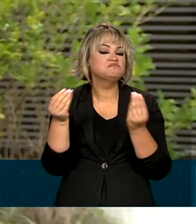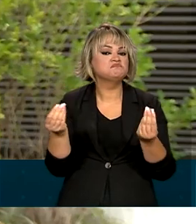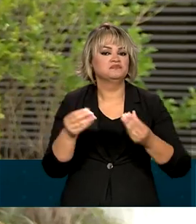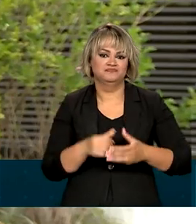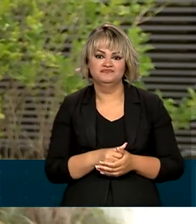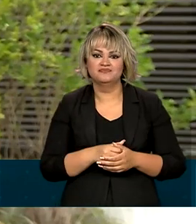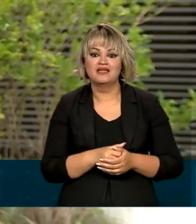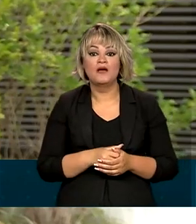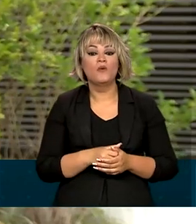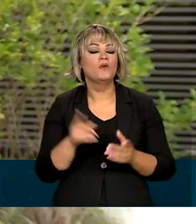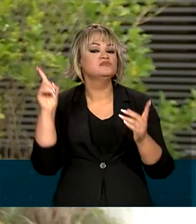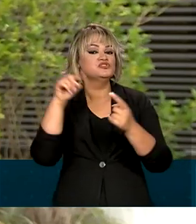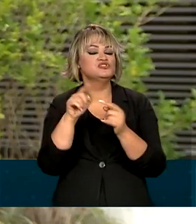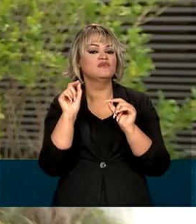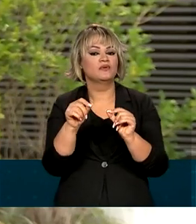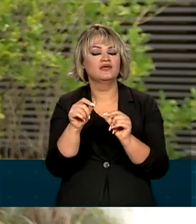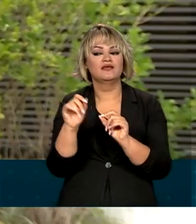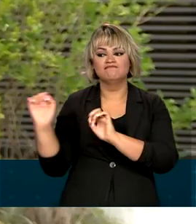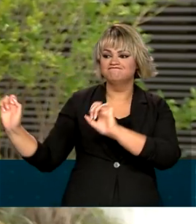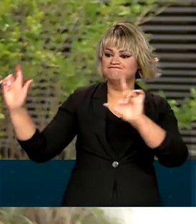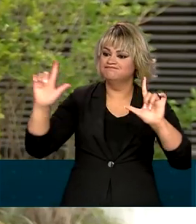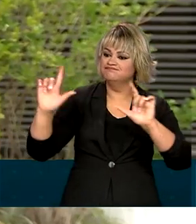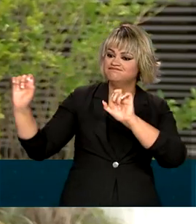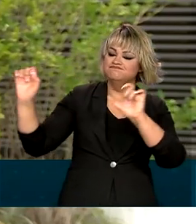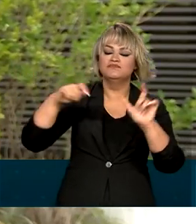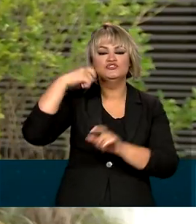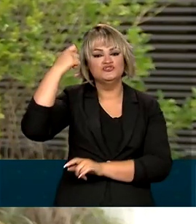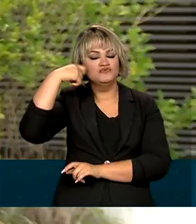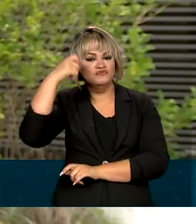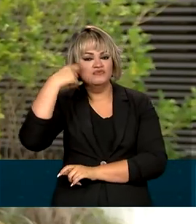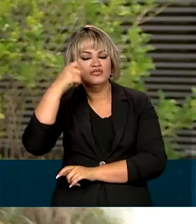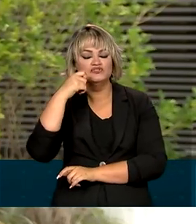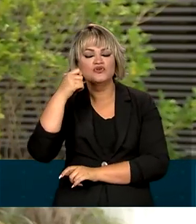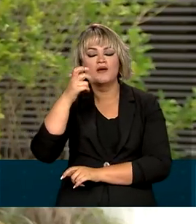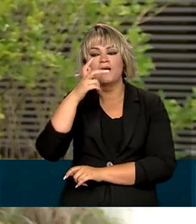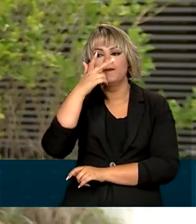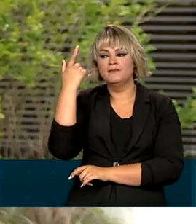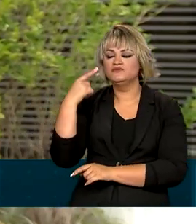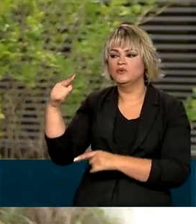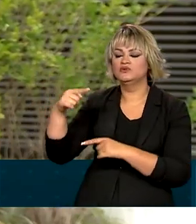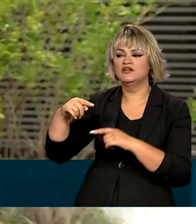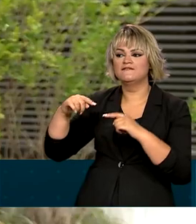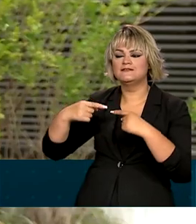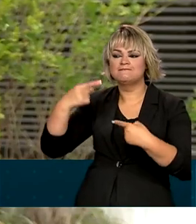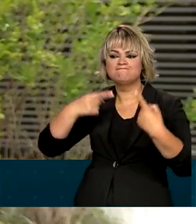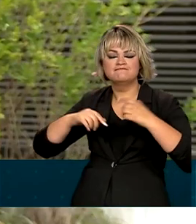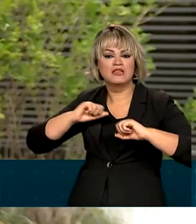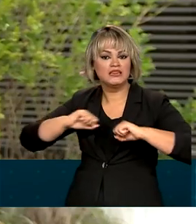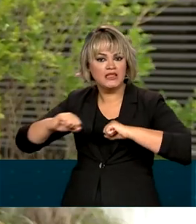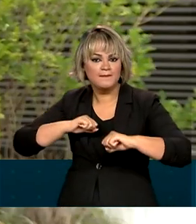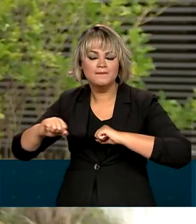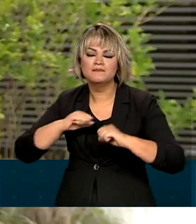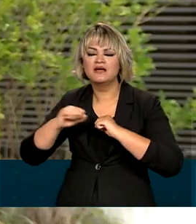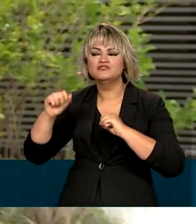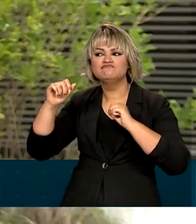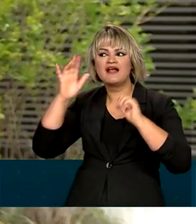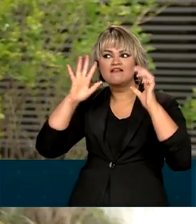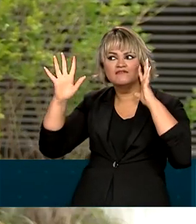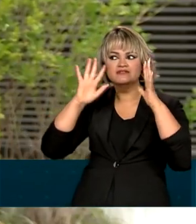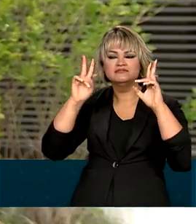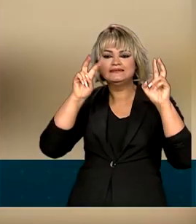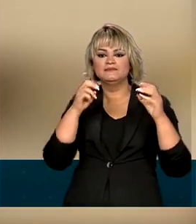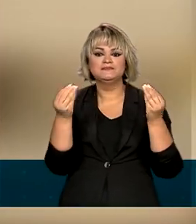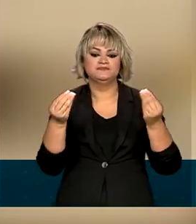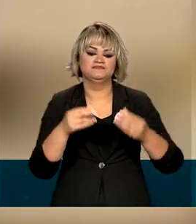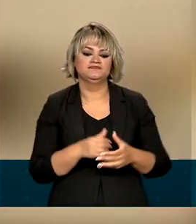Verde. A ideia é que as exibições dos vídeos sejam acompanhadas de debates para promover uma reflexão sobre o